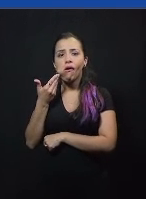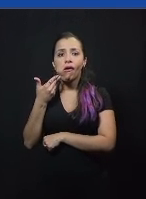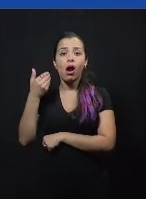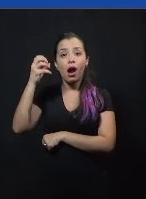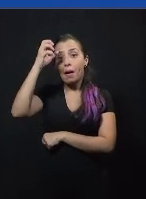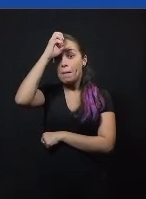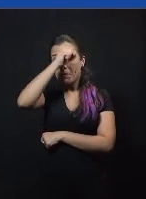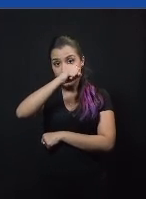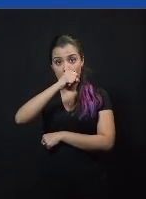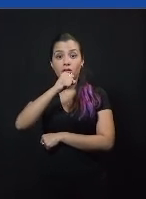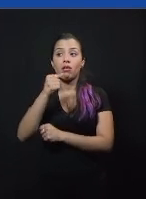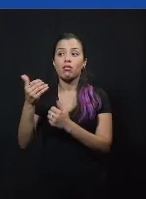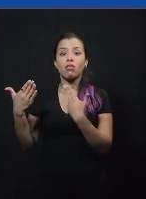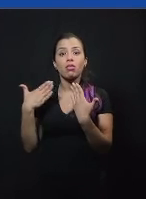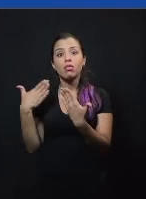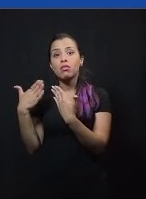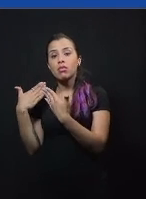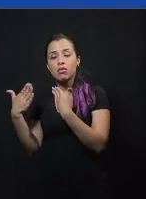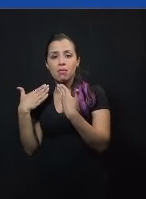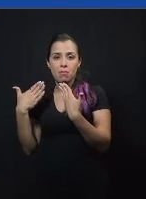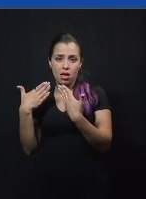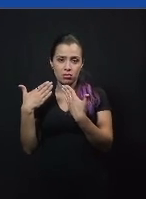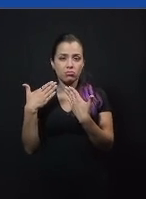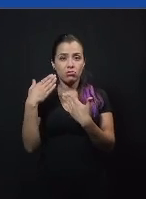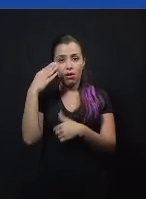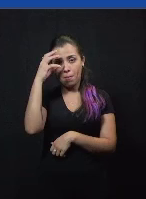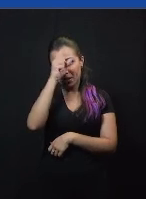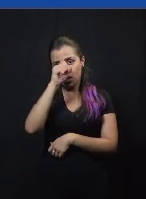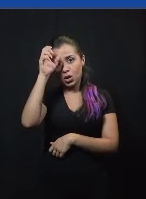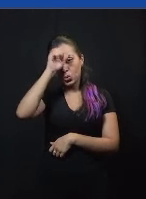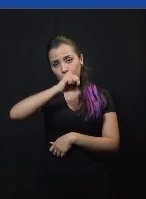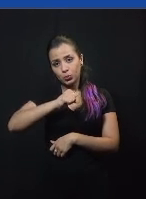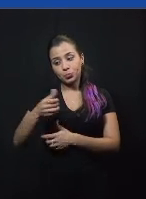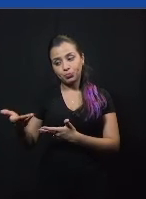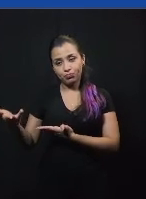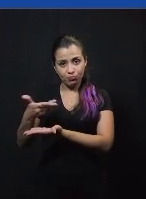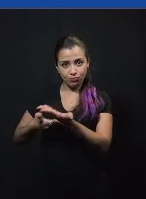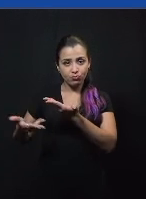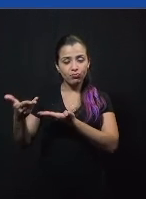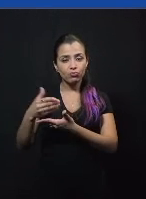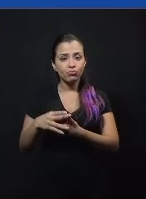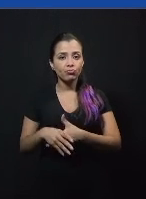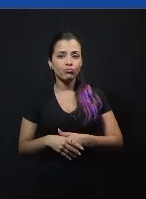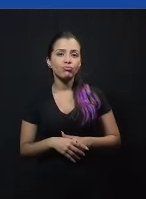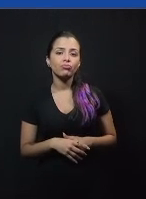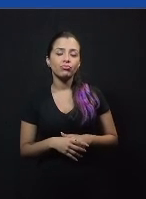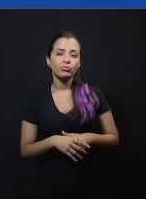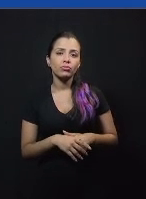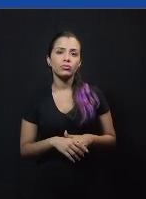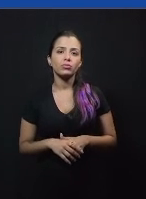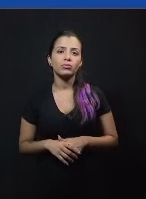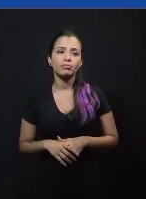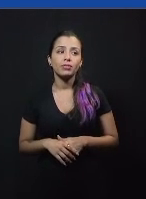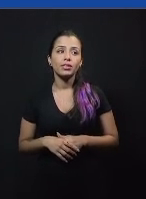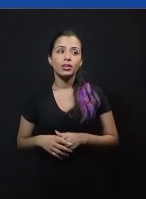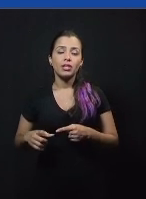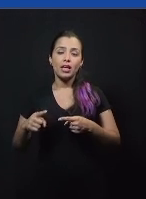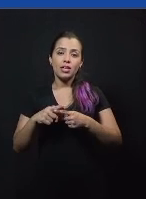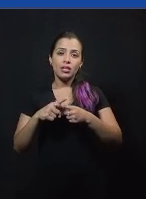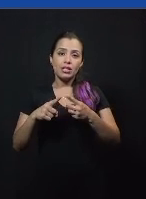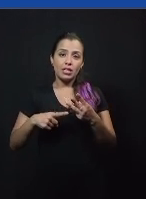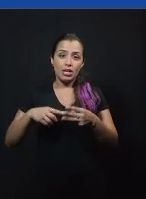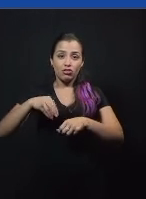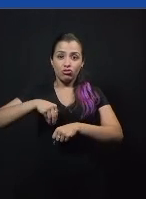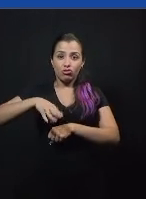mais do que é de um exercício de aprendizado como eu mencionei então essas são as três dicas que a gente dá para vocês